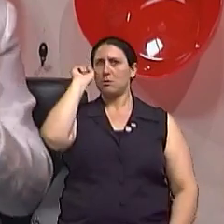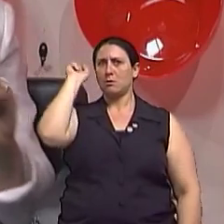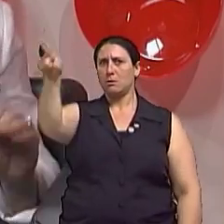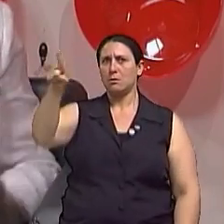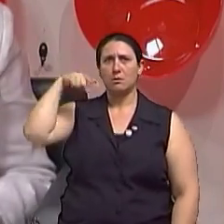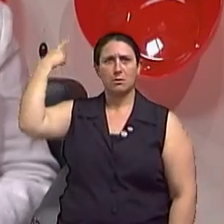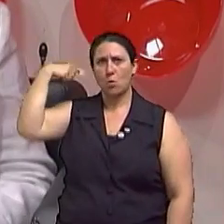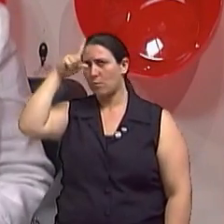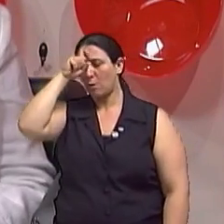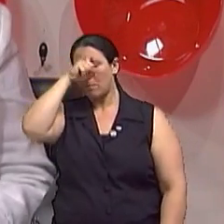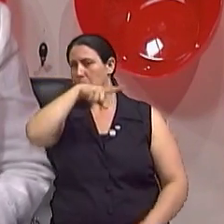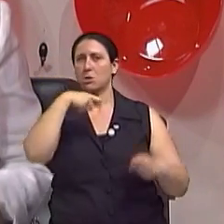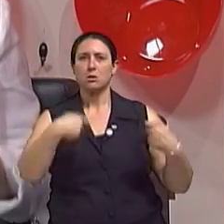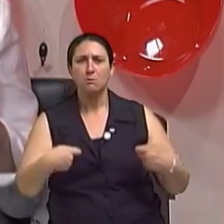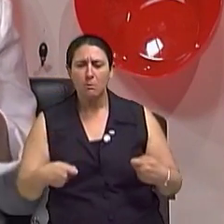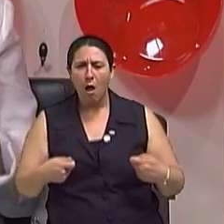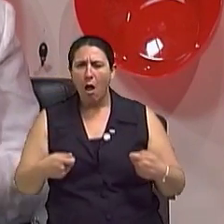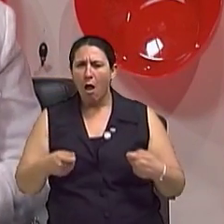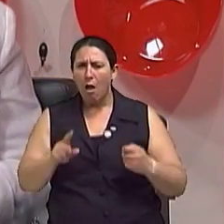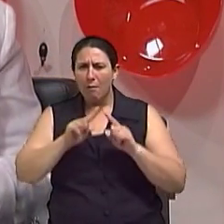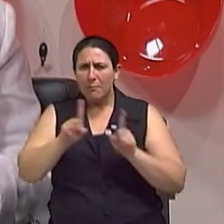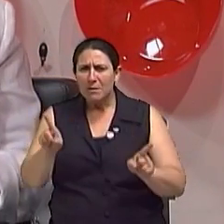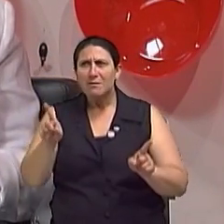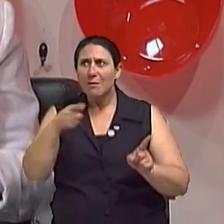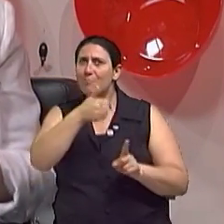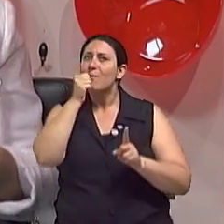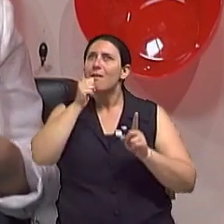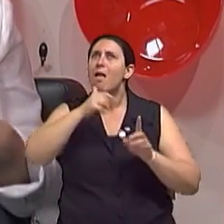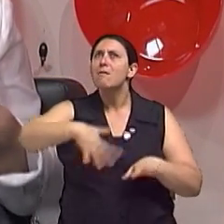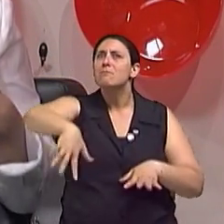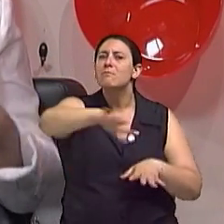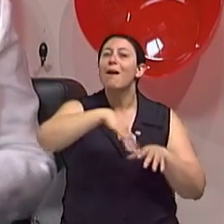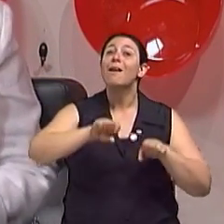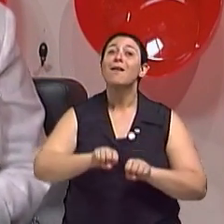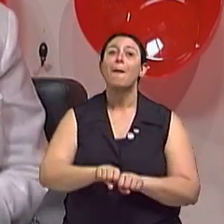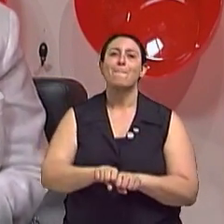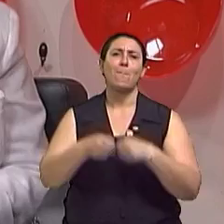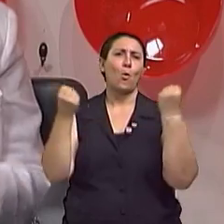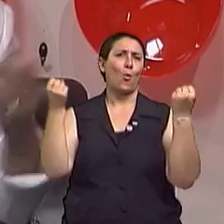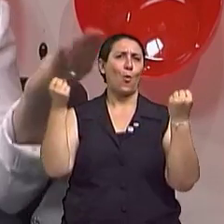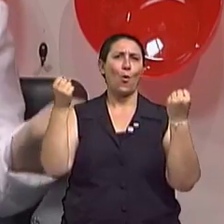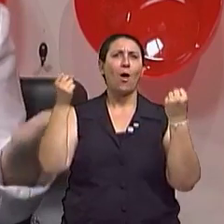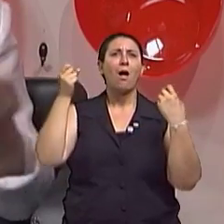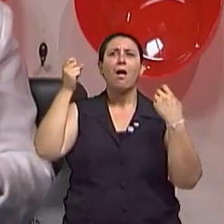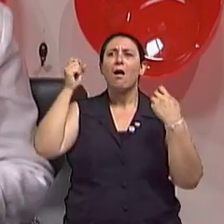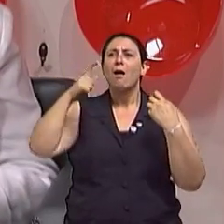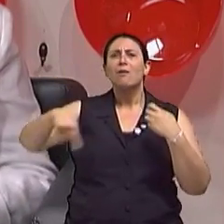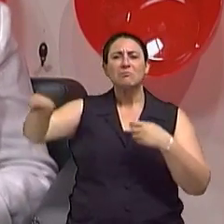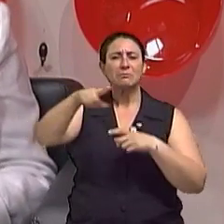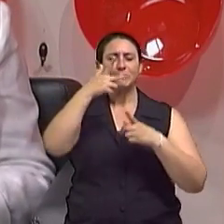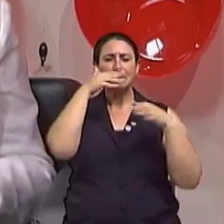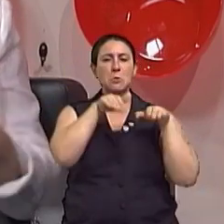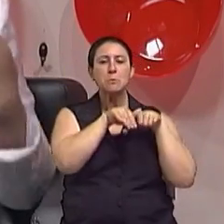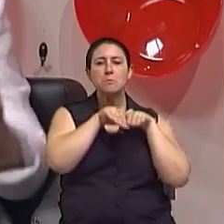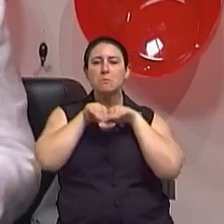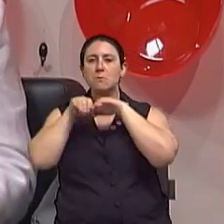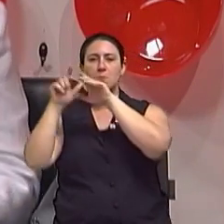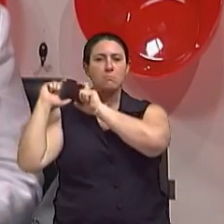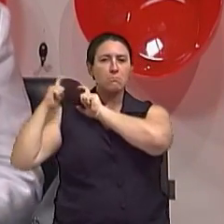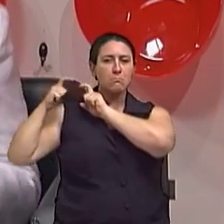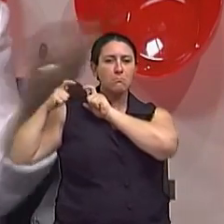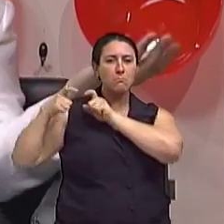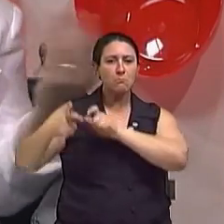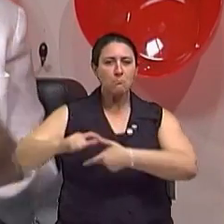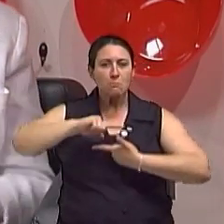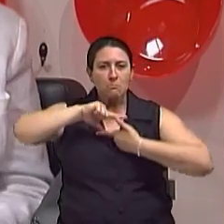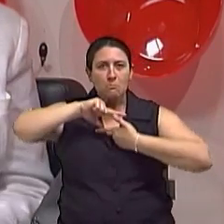está nos conformes da sociedade. Então, elas quebraram padrões de comportamento, padrões de pensamento, que é o mais difícil. Exatamente. E tiveram